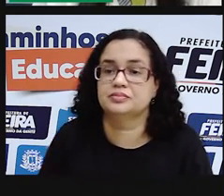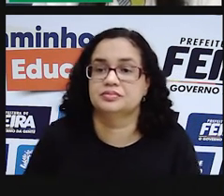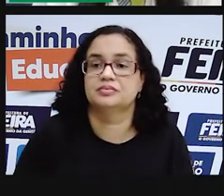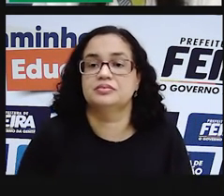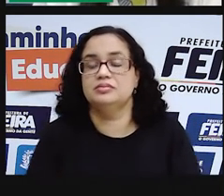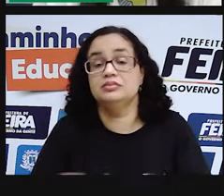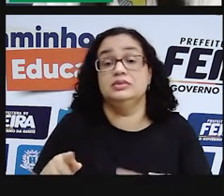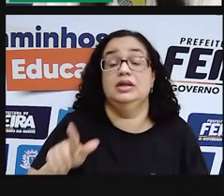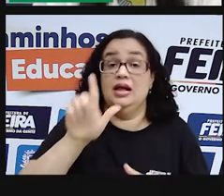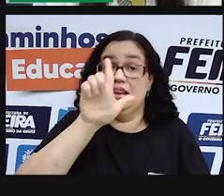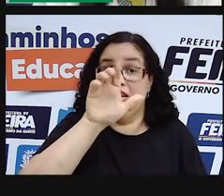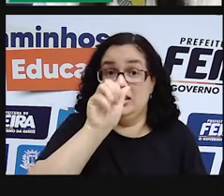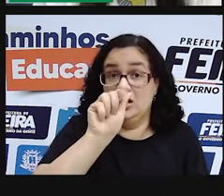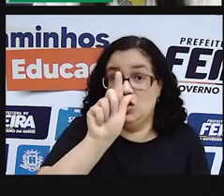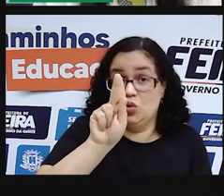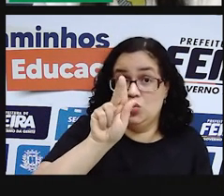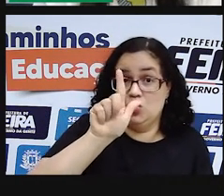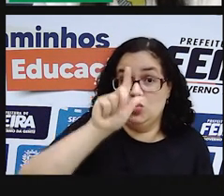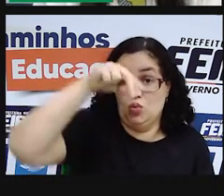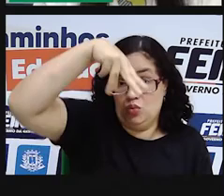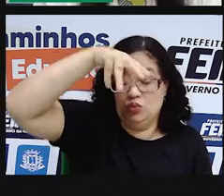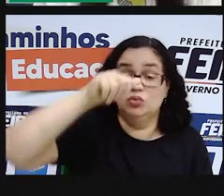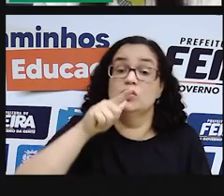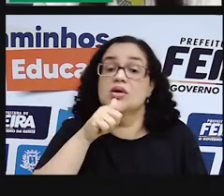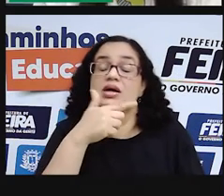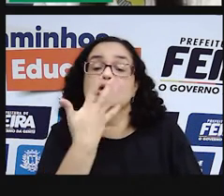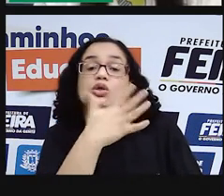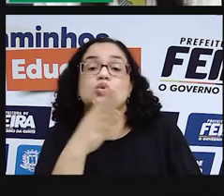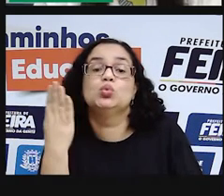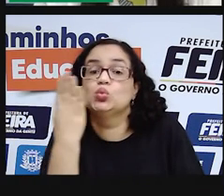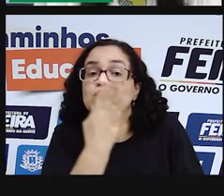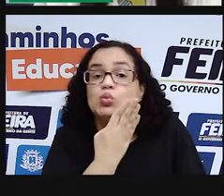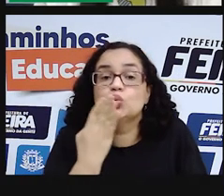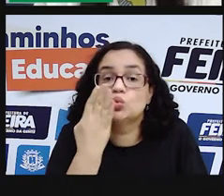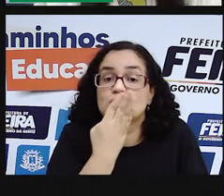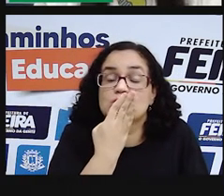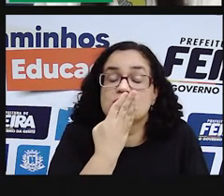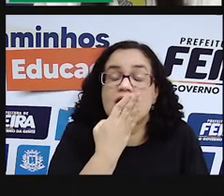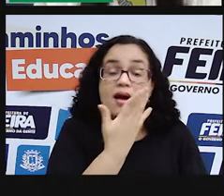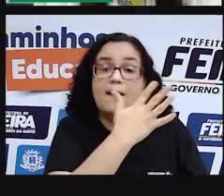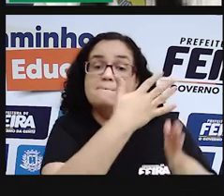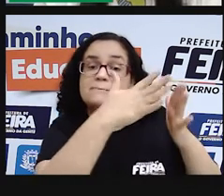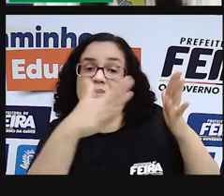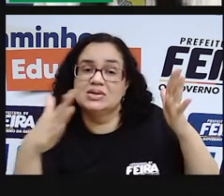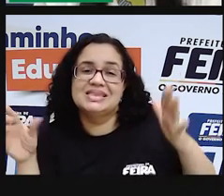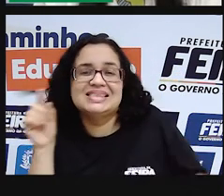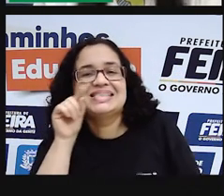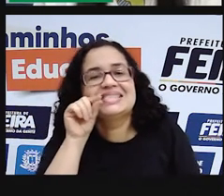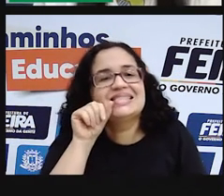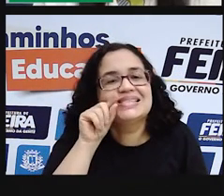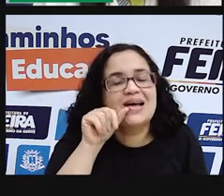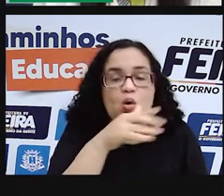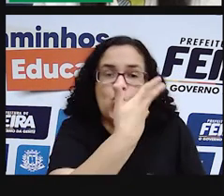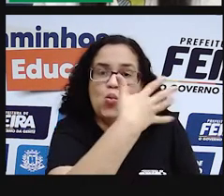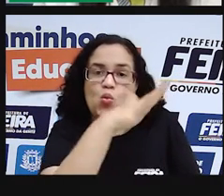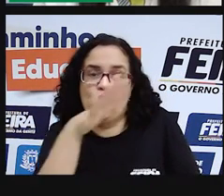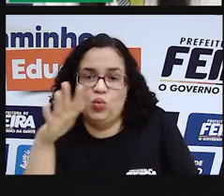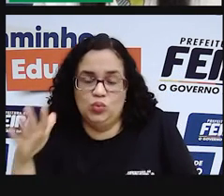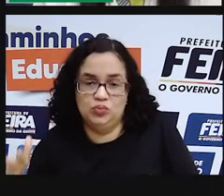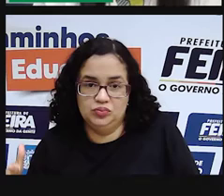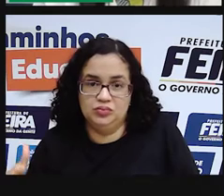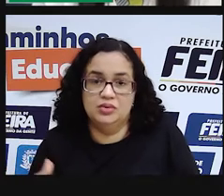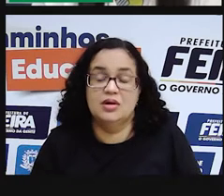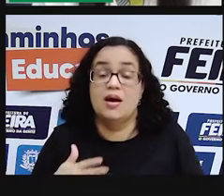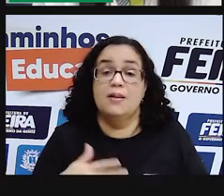Apesar da laguna receber água doce dos rios, as marés trazem água salgada através do canal que liga o corpo de água